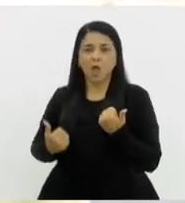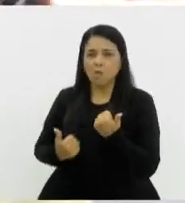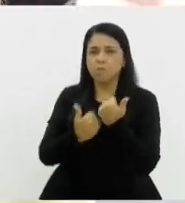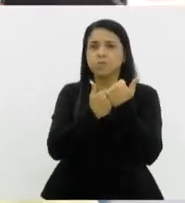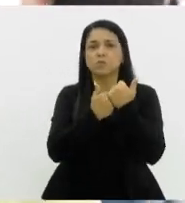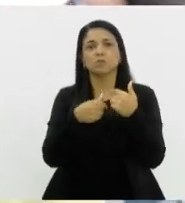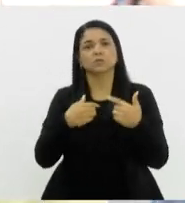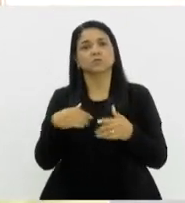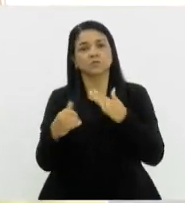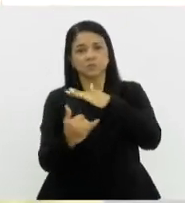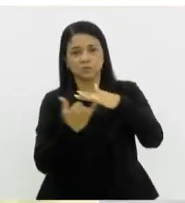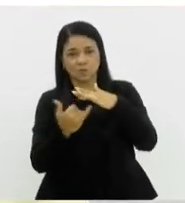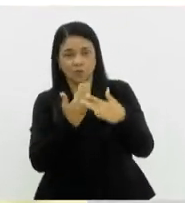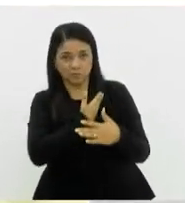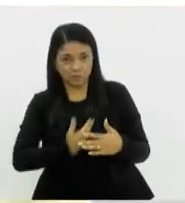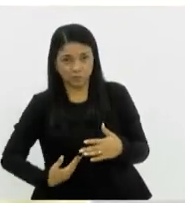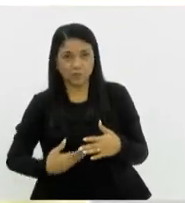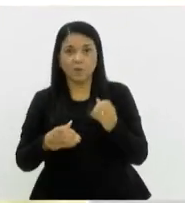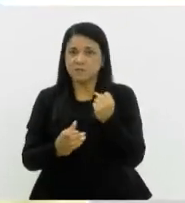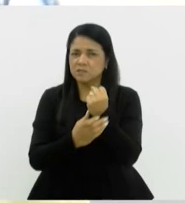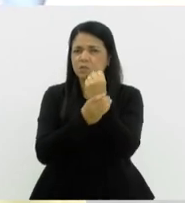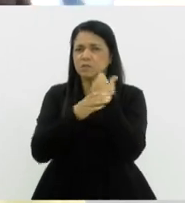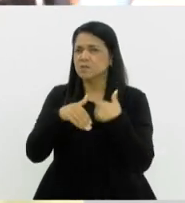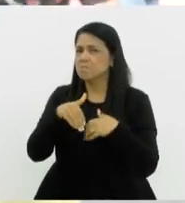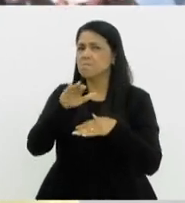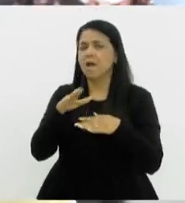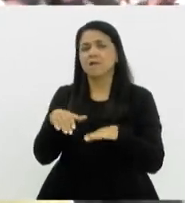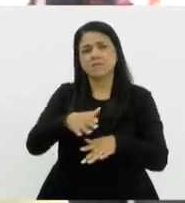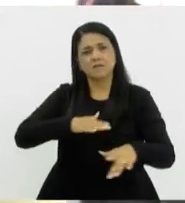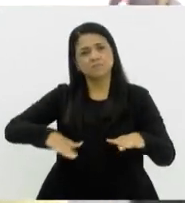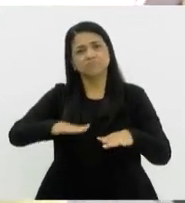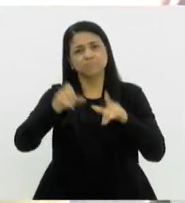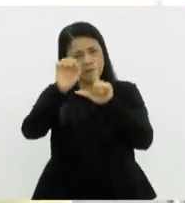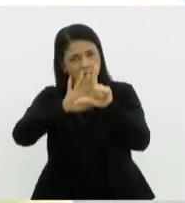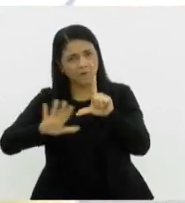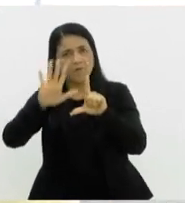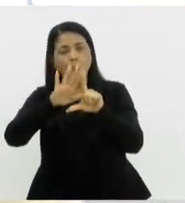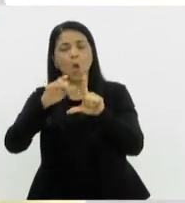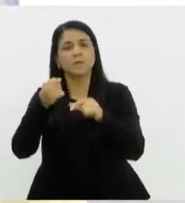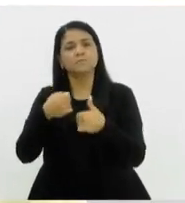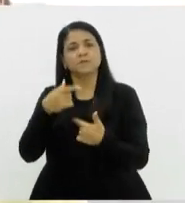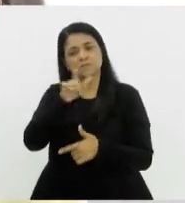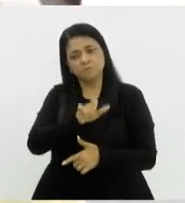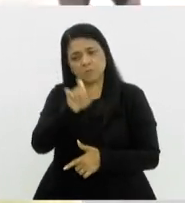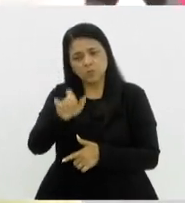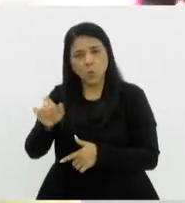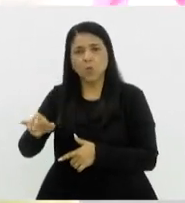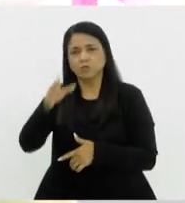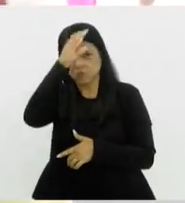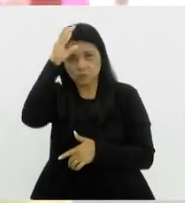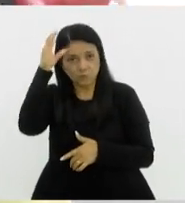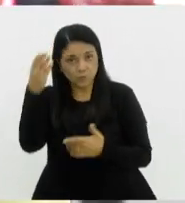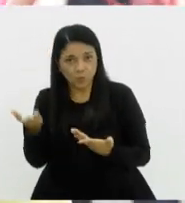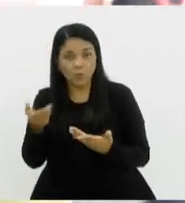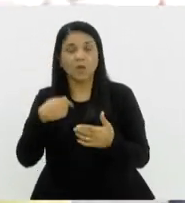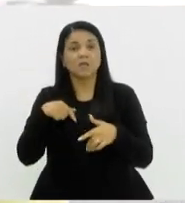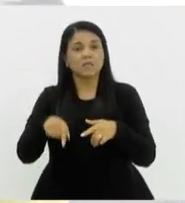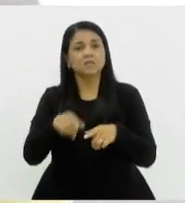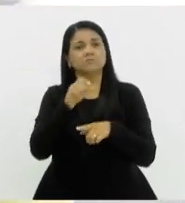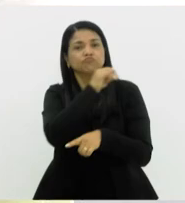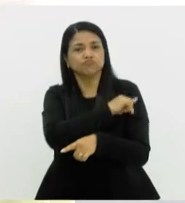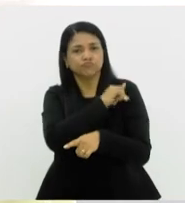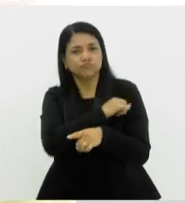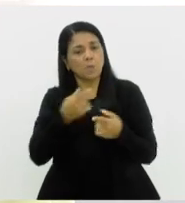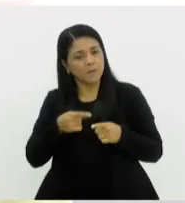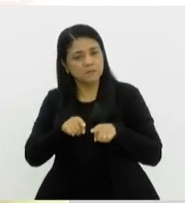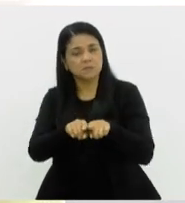públicos para ter mais segurança na nossa atividade, na nossa plataforma, para os usuários. Então aqui no Rio de Janeiro a gente tem uma parceria muito bacana com